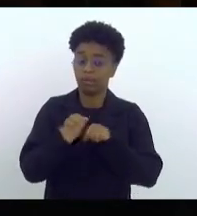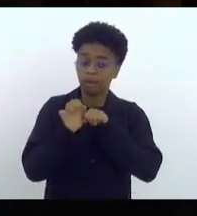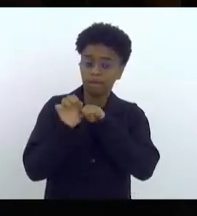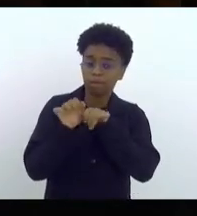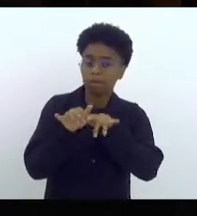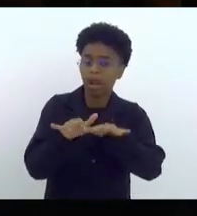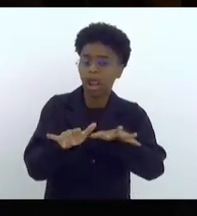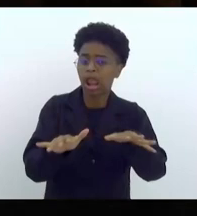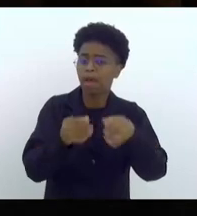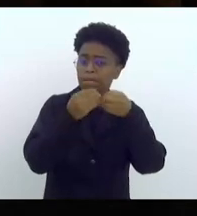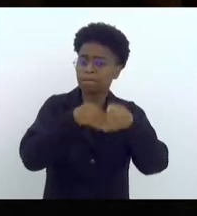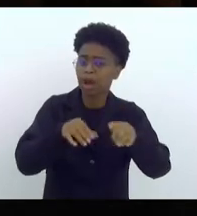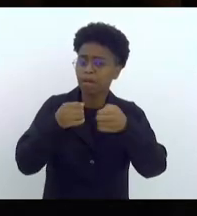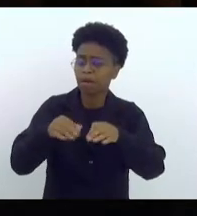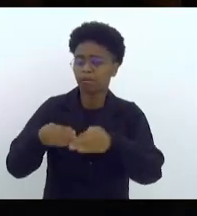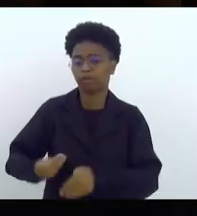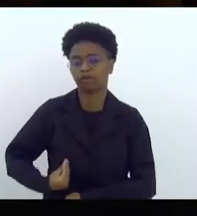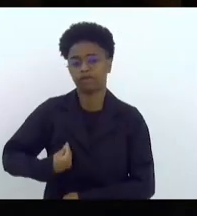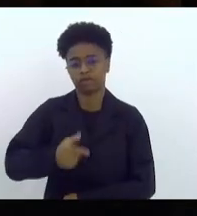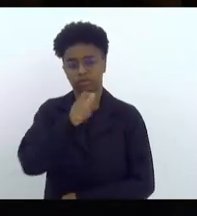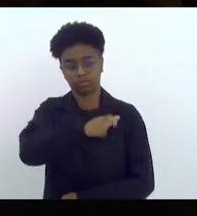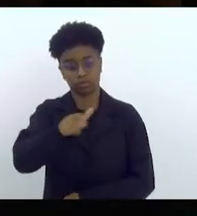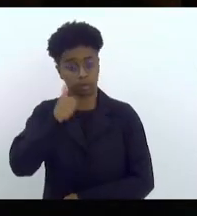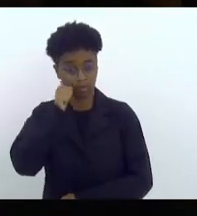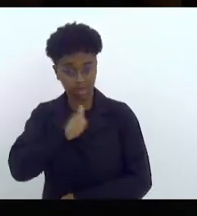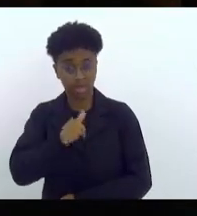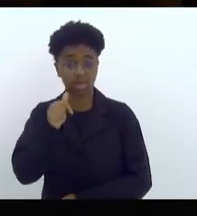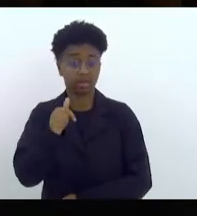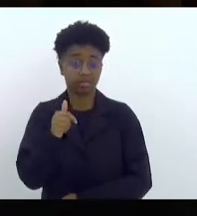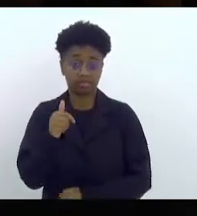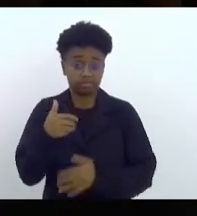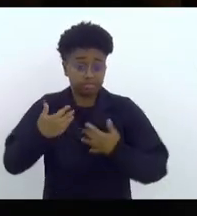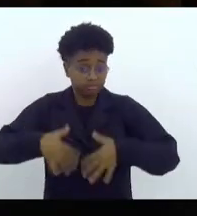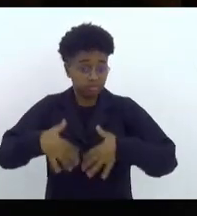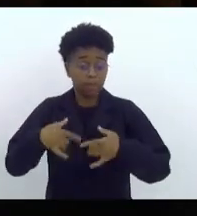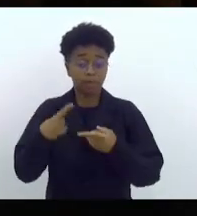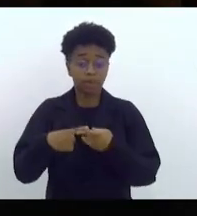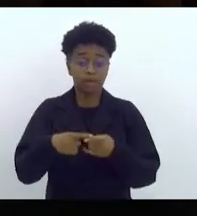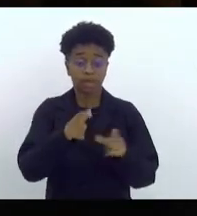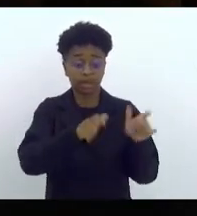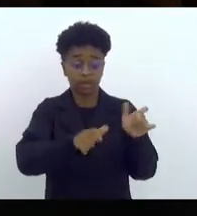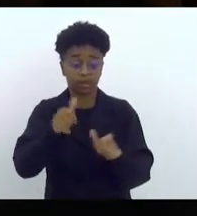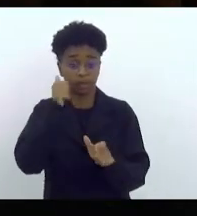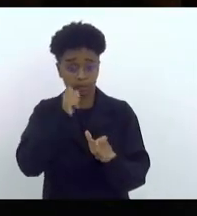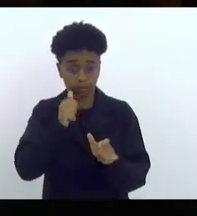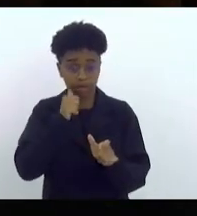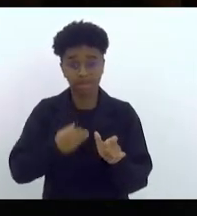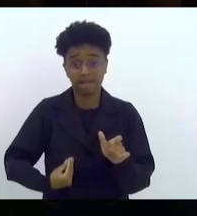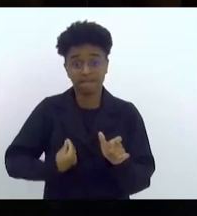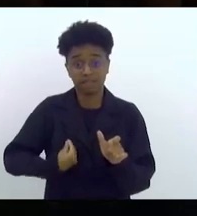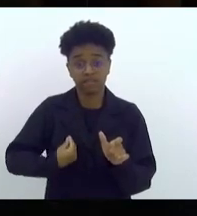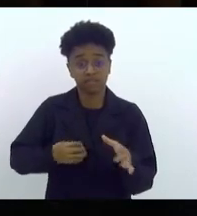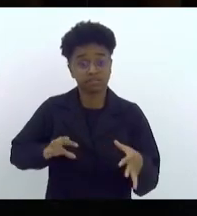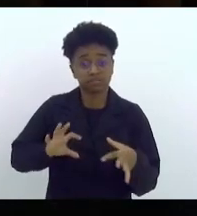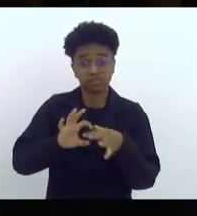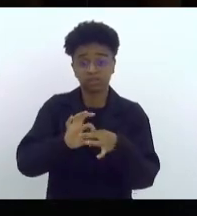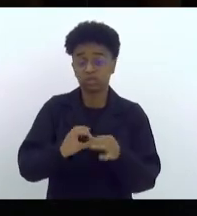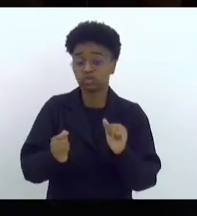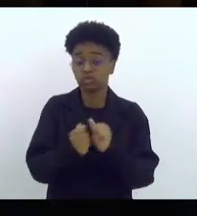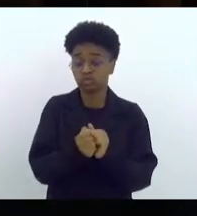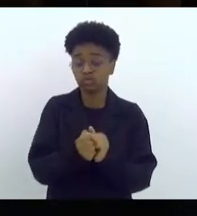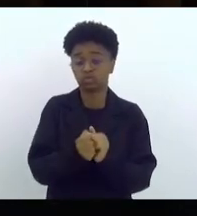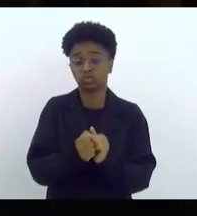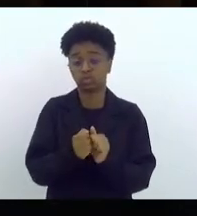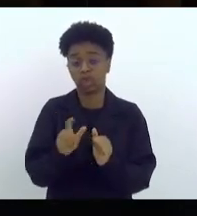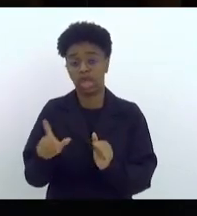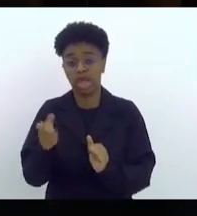dessas mulheres é muito flagrante. São essas mulheres que passaram a conviver um tempo maior com seus companheiros